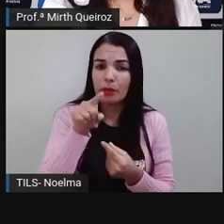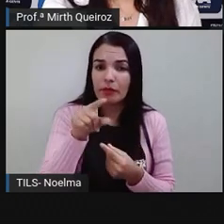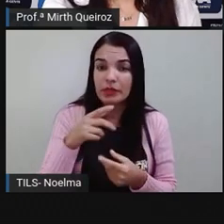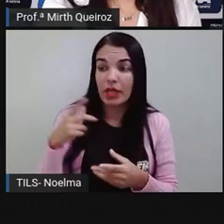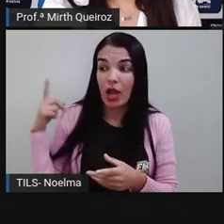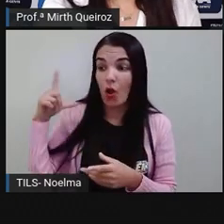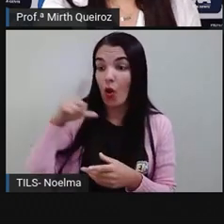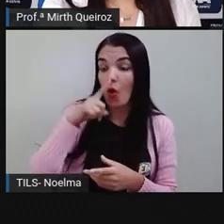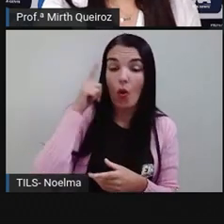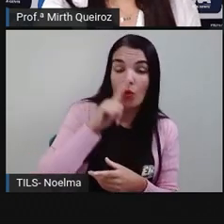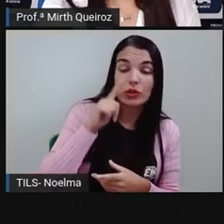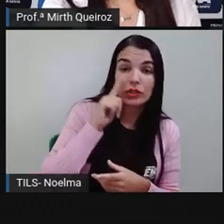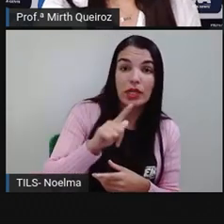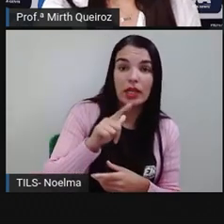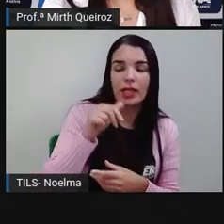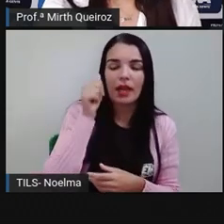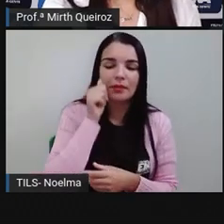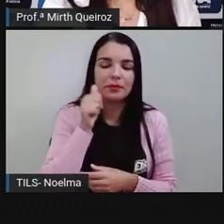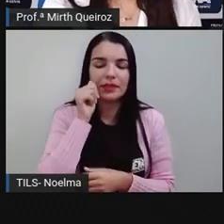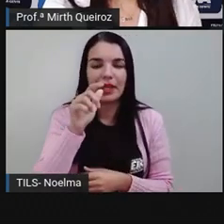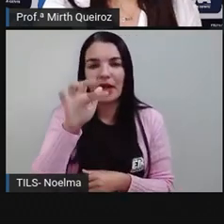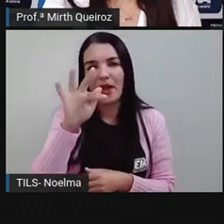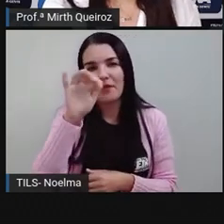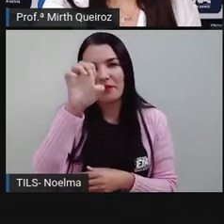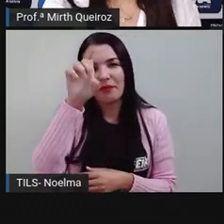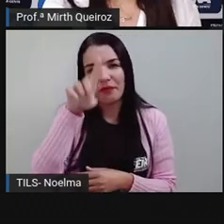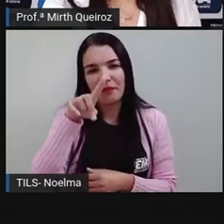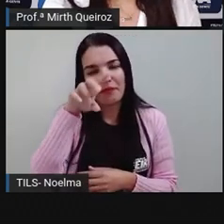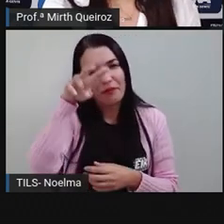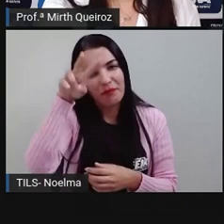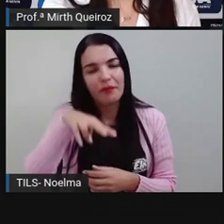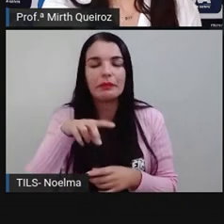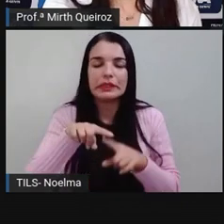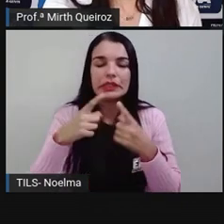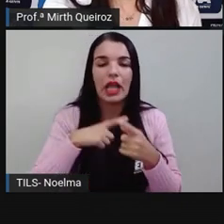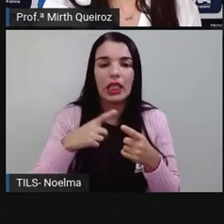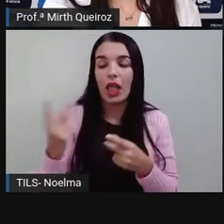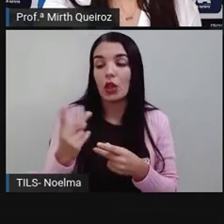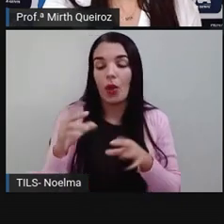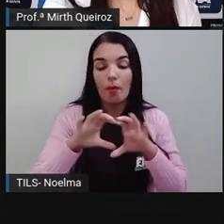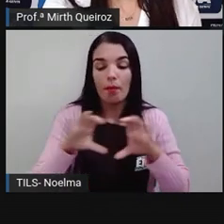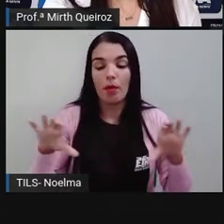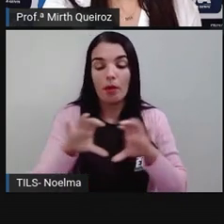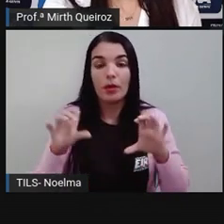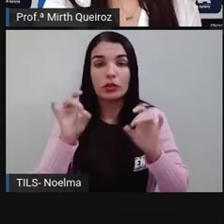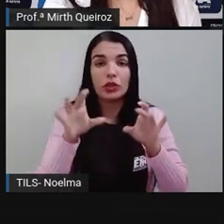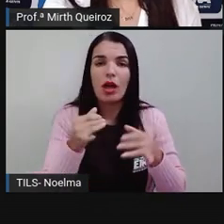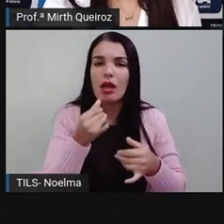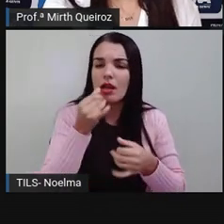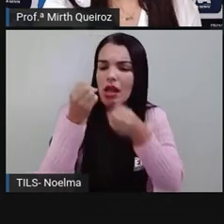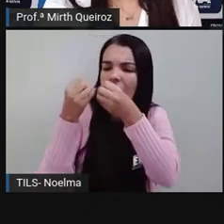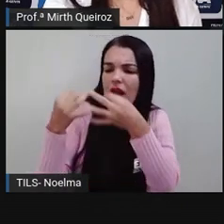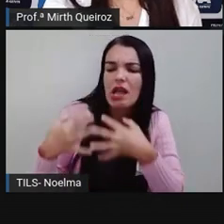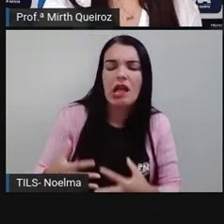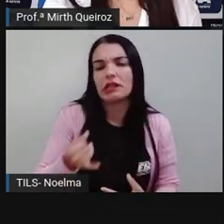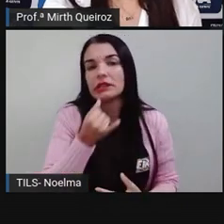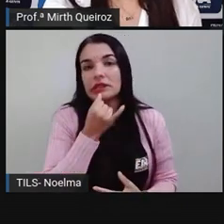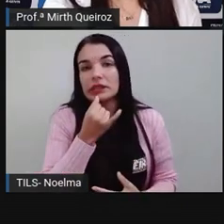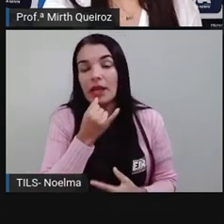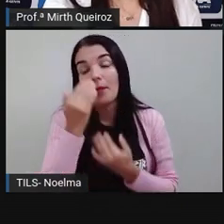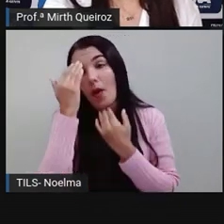alcançar a fé. Então, temos uma tirinha, duas tirinhas neste caso aí, que vai se exemplificar direitinho aí.